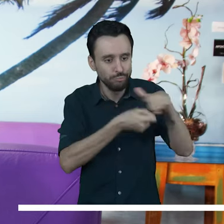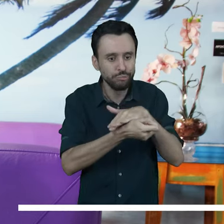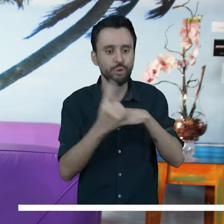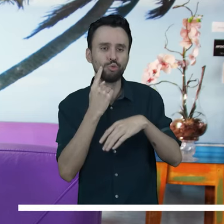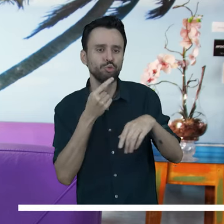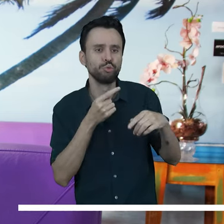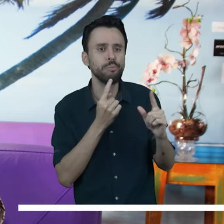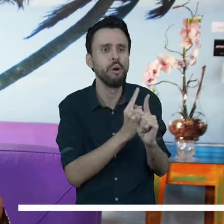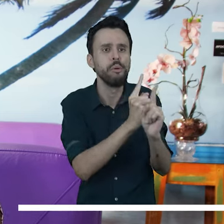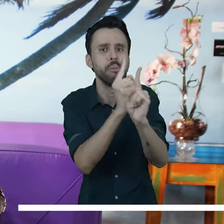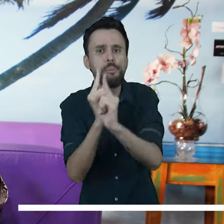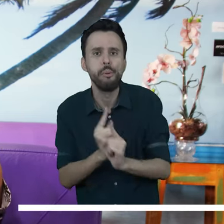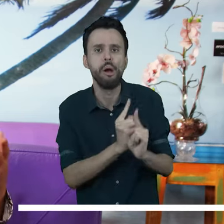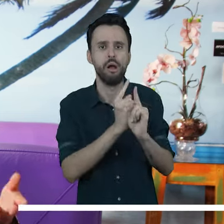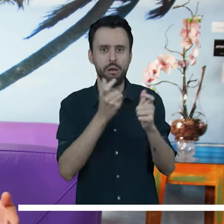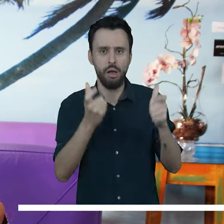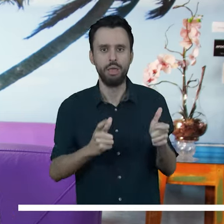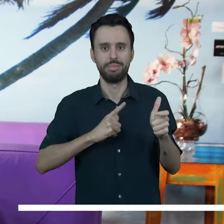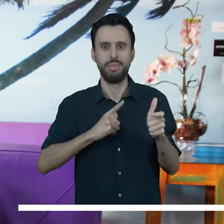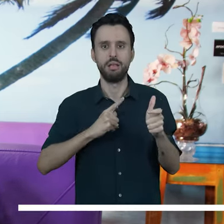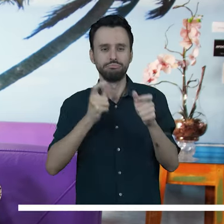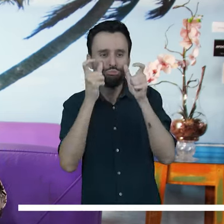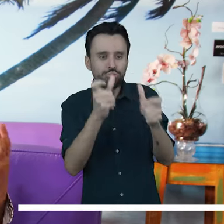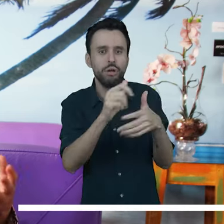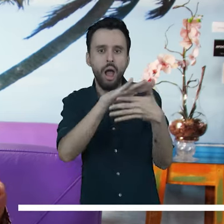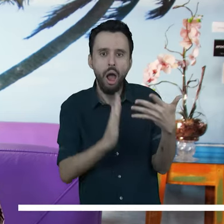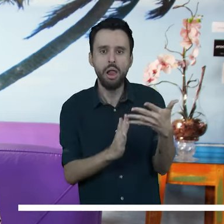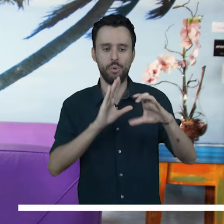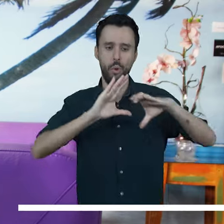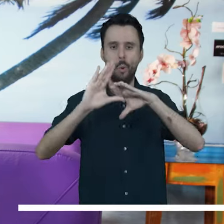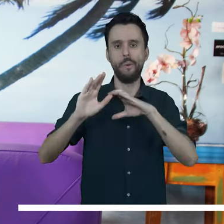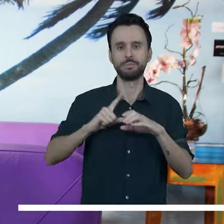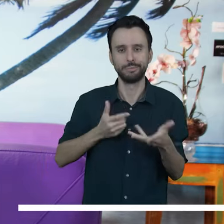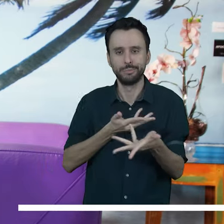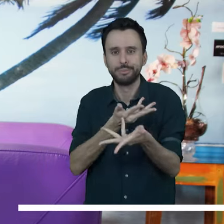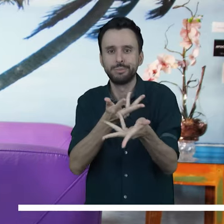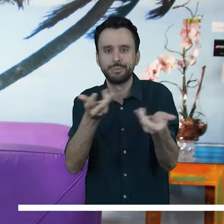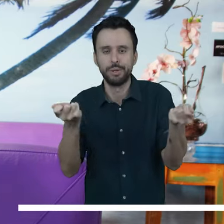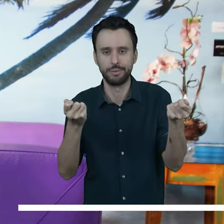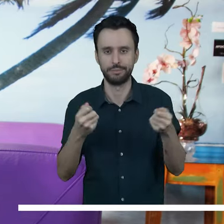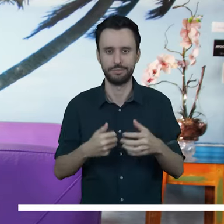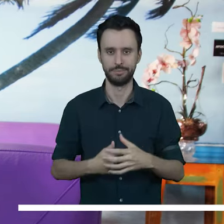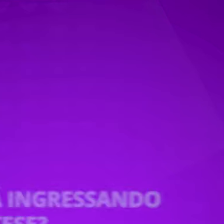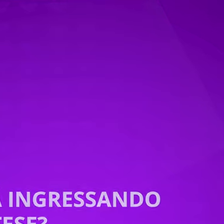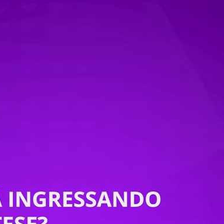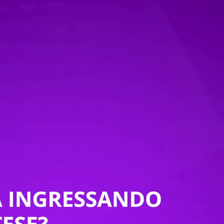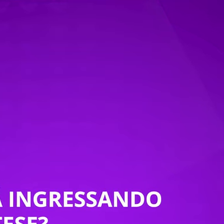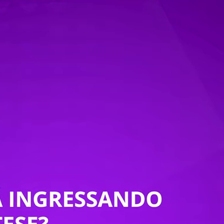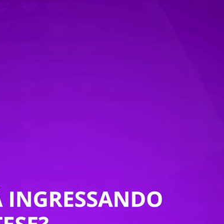as pessoas começam a atuar, o surdo começa a estar presente nos espaços, as pessoas começam a ter interesse por aprender a língua de sinais enquanto língua, enquanto comunicação.